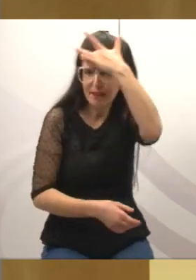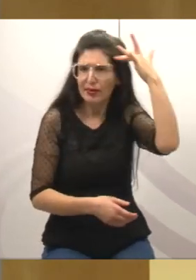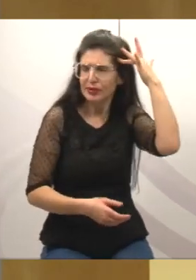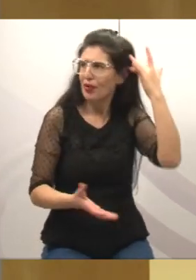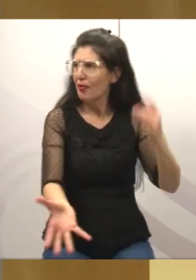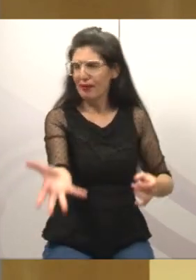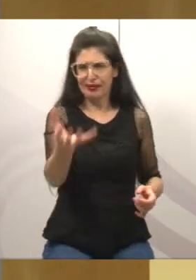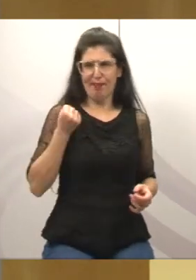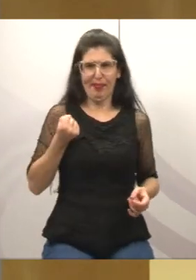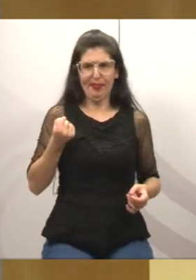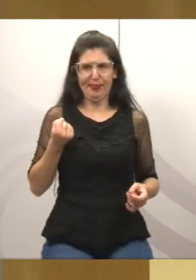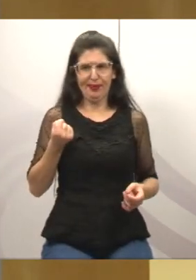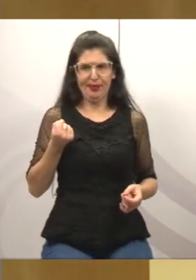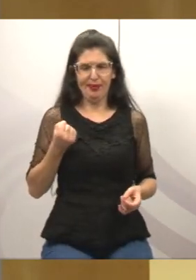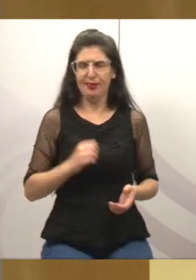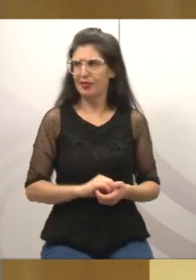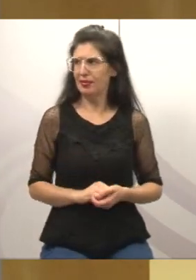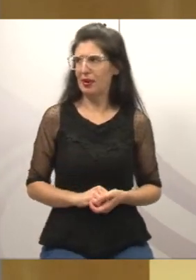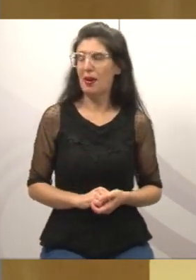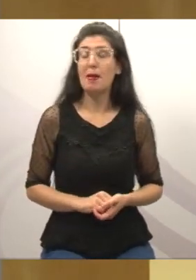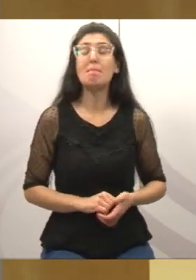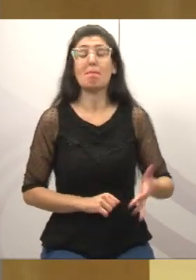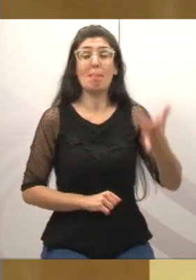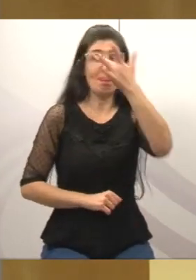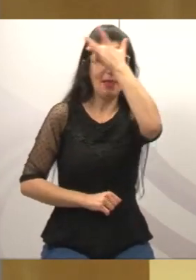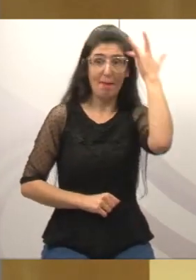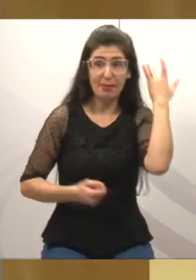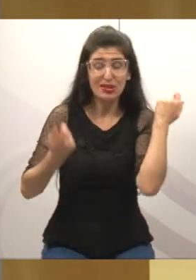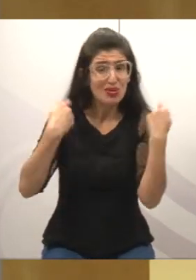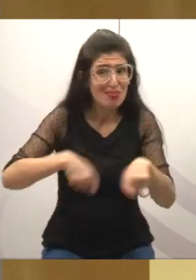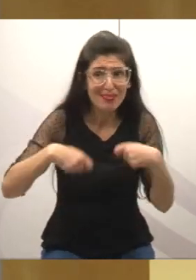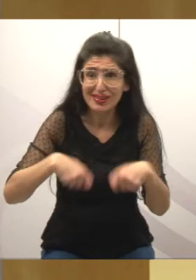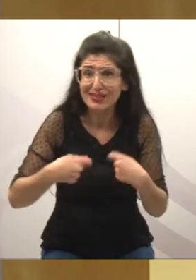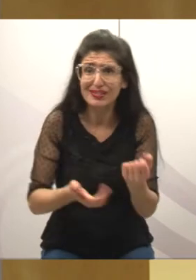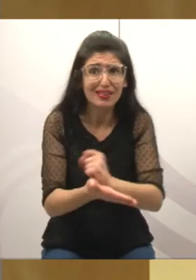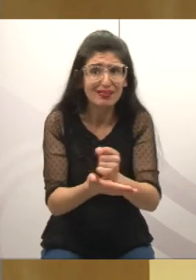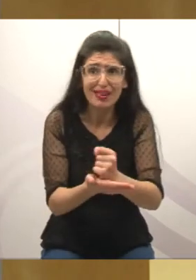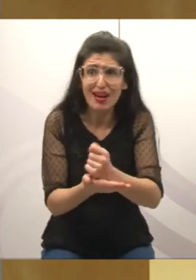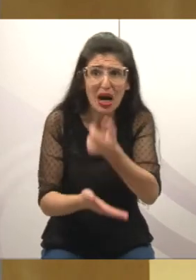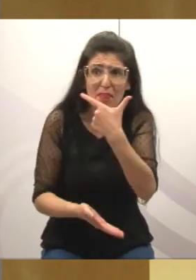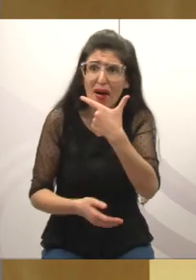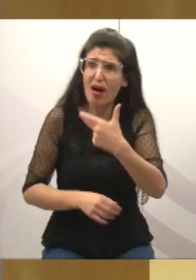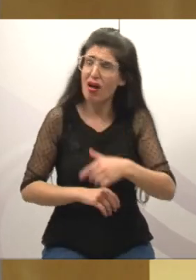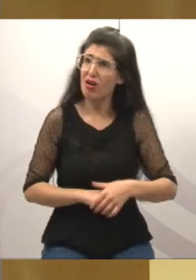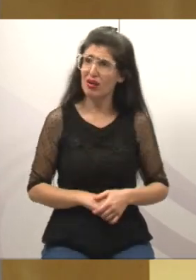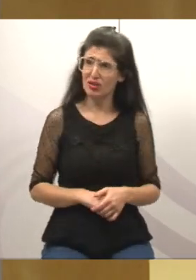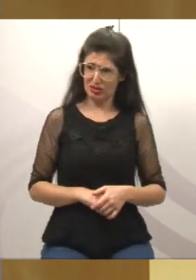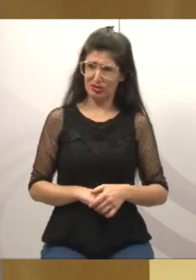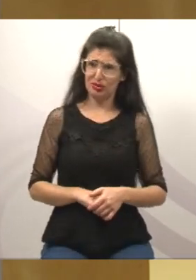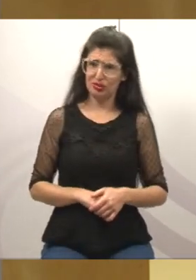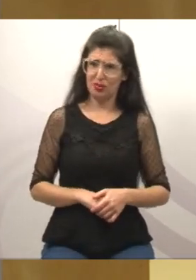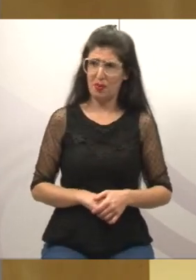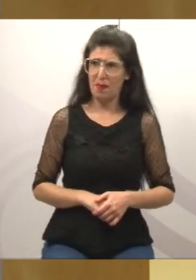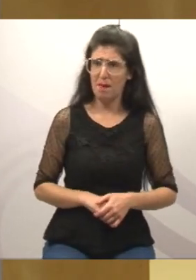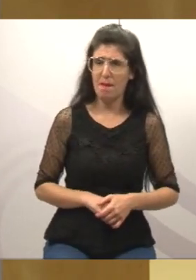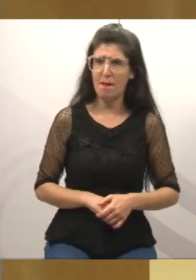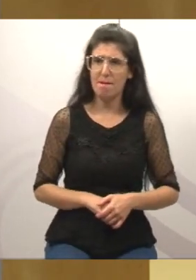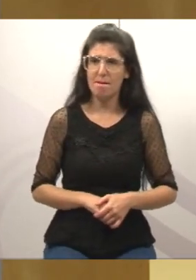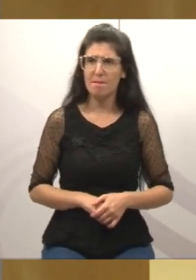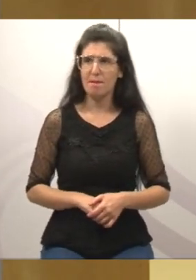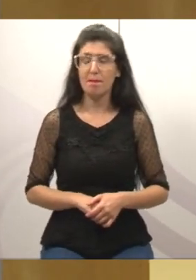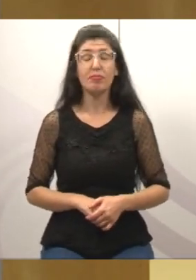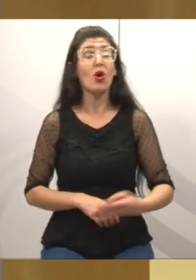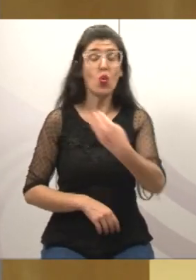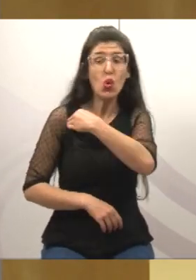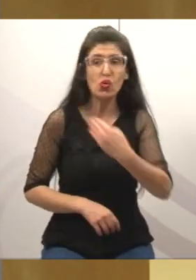acesso, pessoas que precisam nesse medicamento para manter sob controle determinadas doenças, e o governo do Estado está